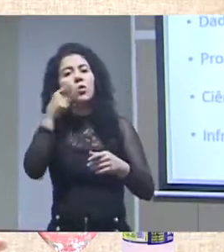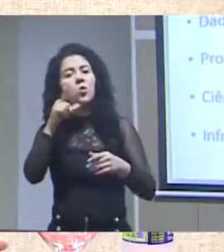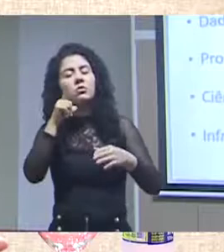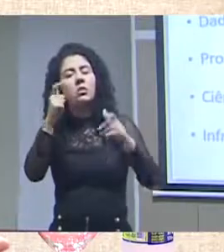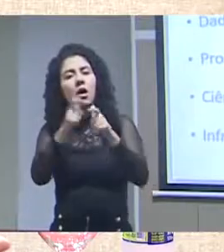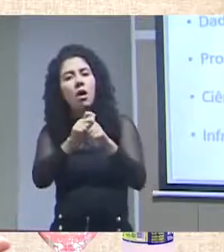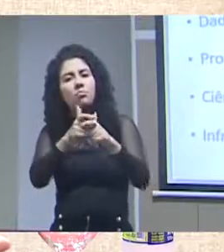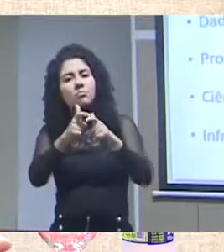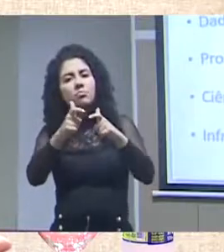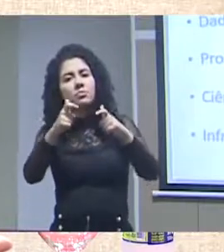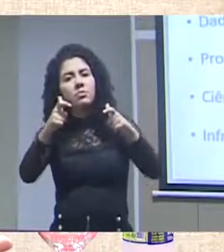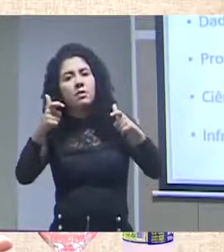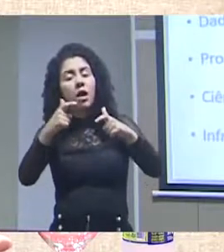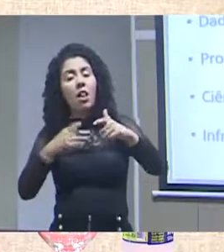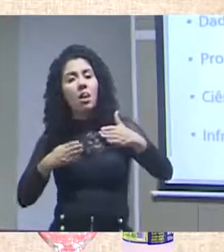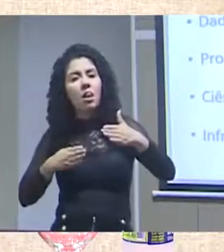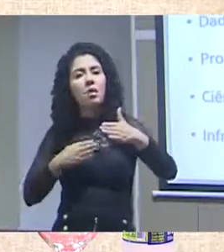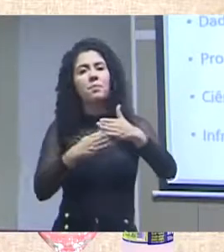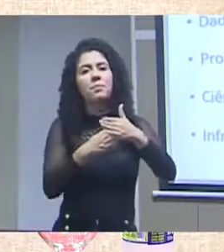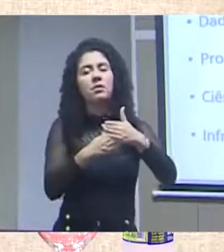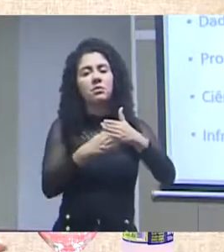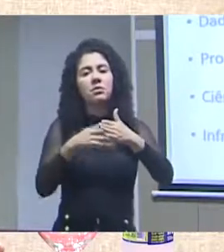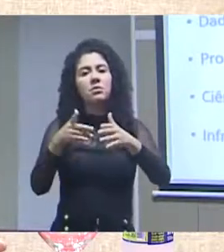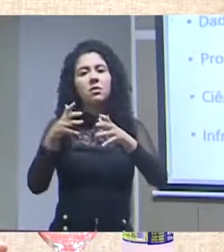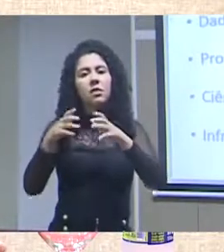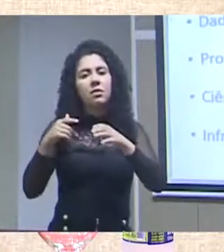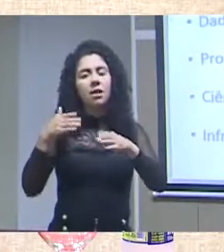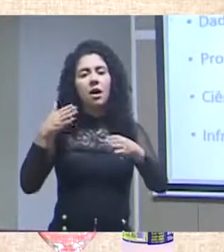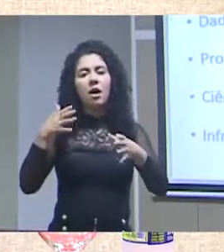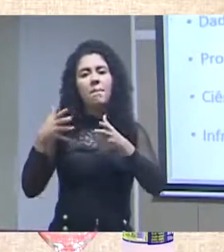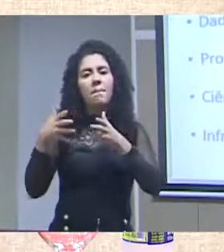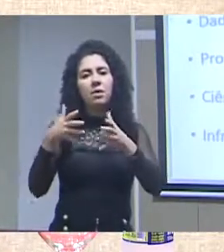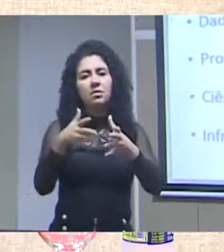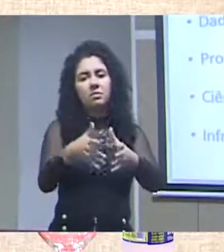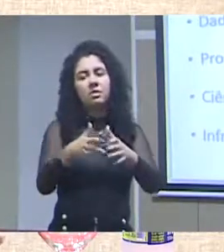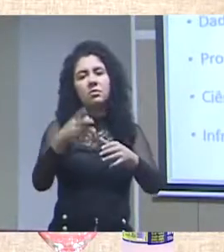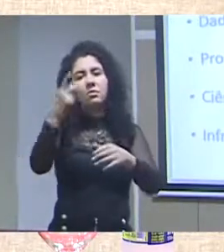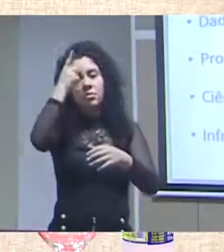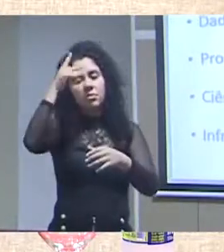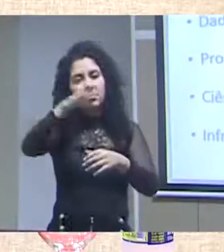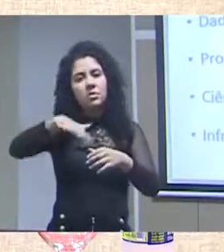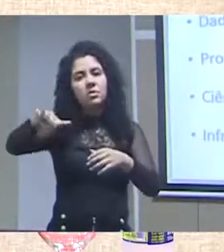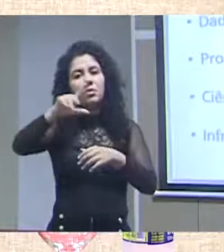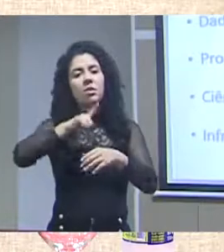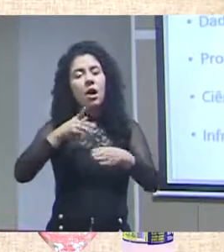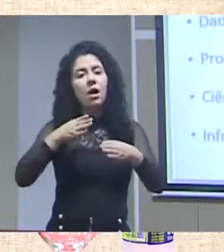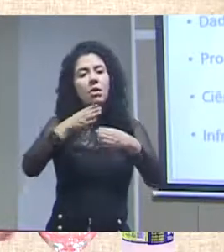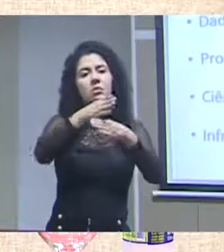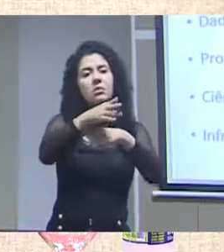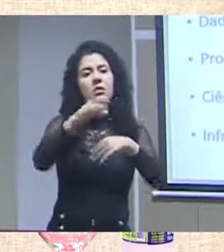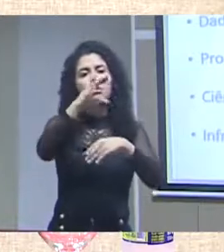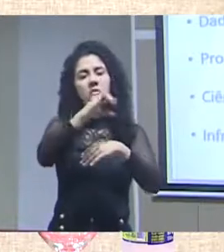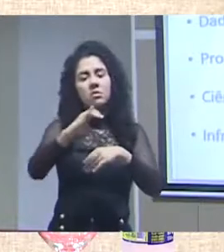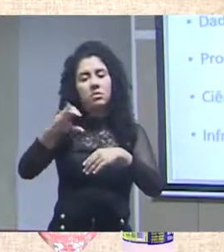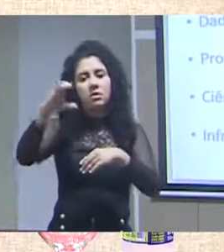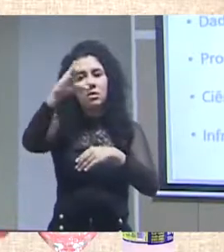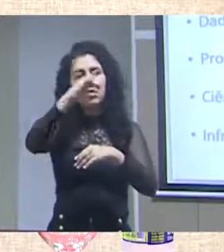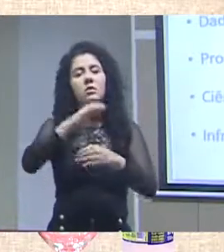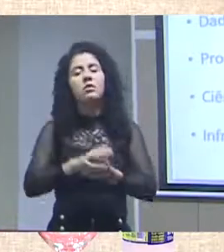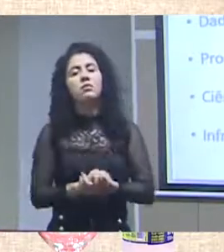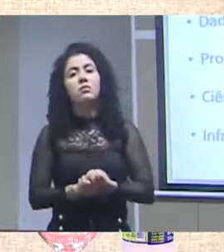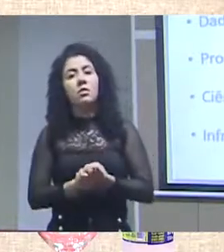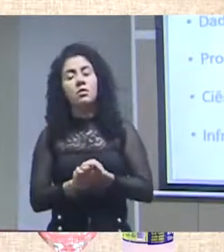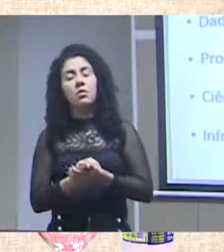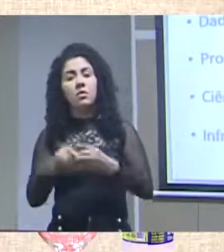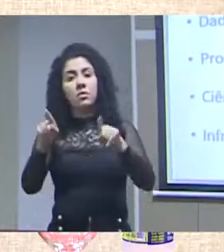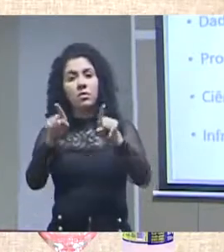participação cidadã da ciência, surgindo termos como ciência cidadã extrema, como coprodução, como,